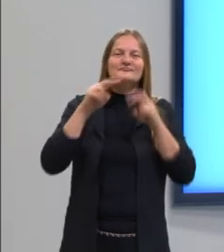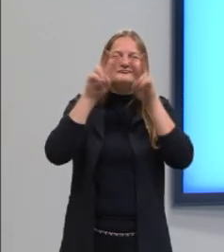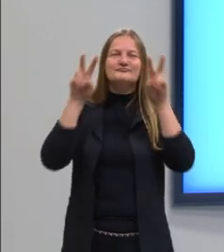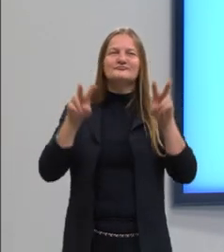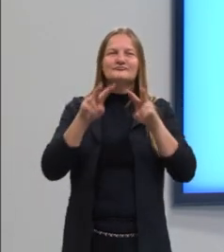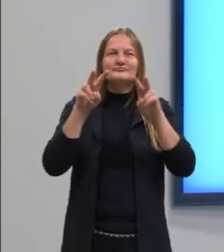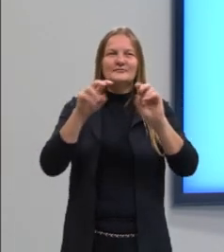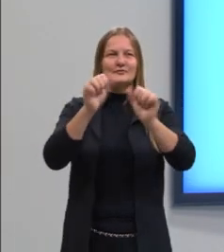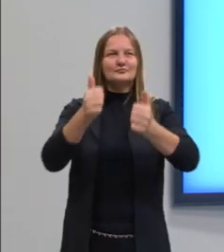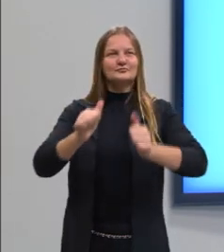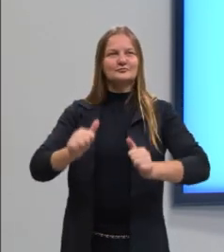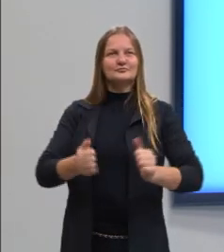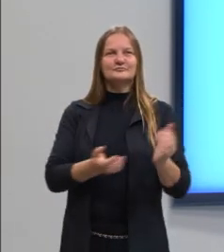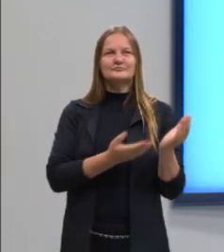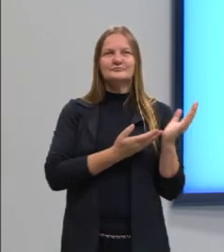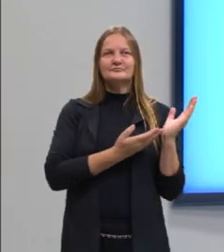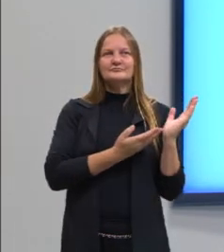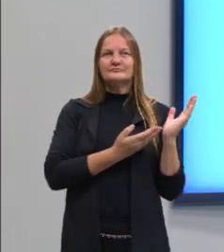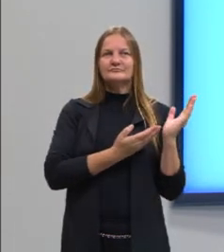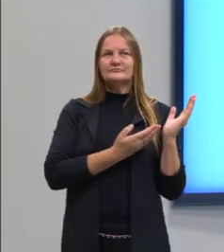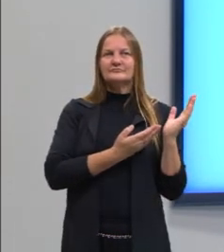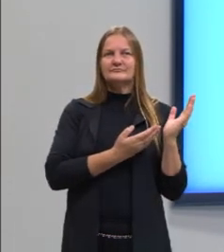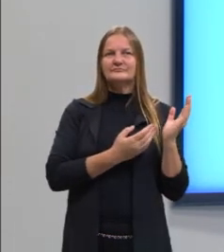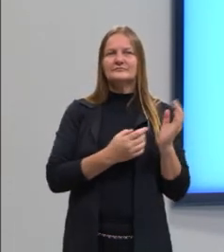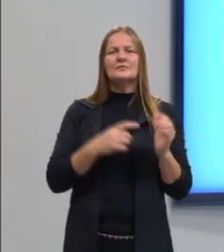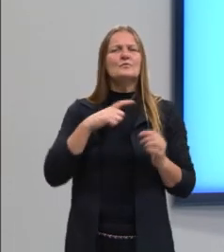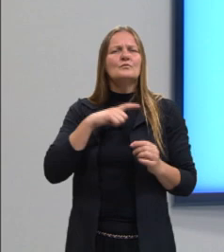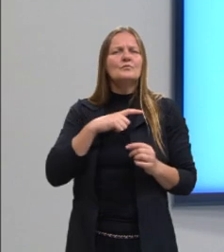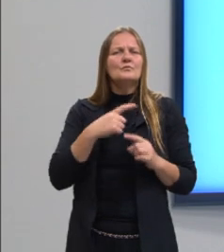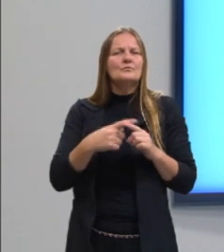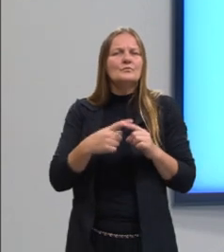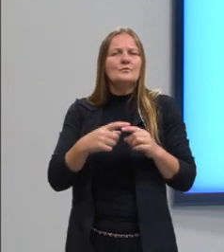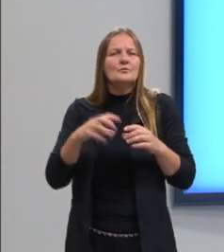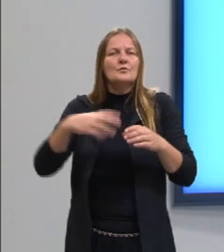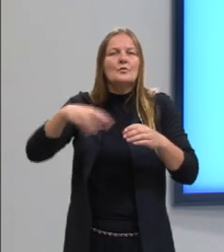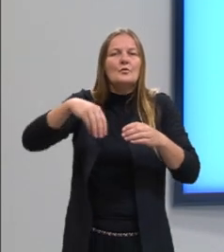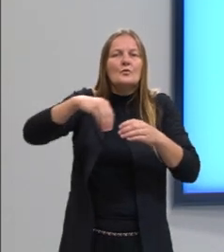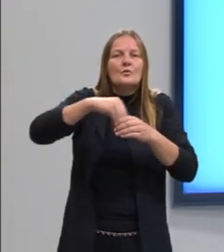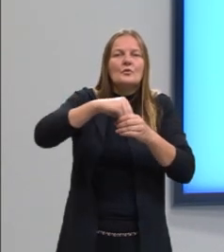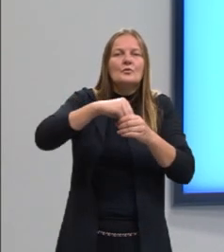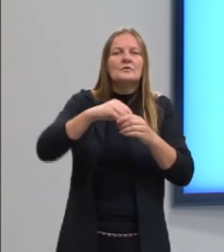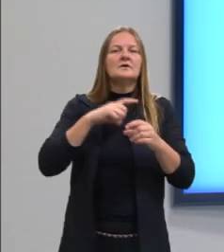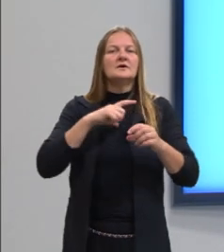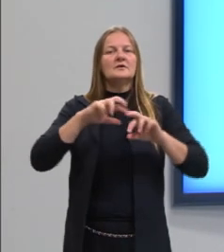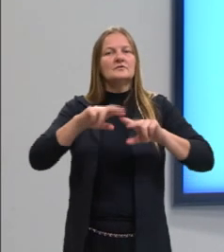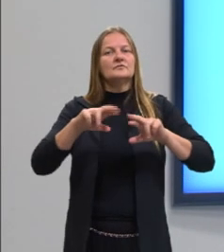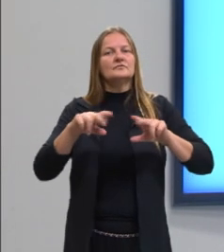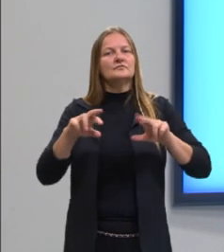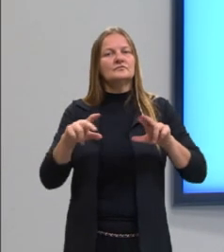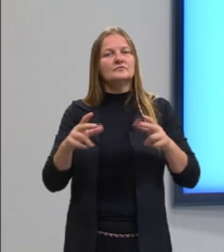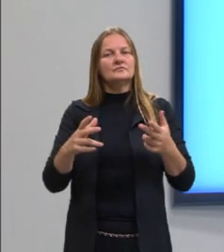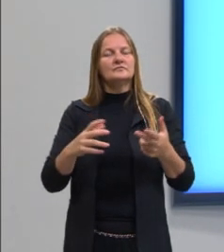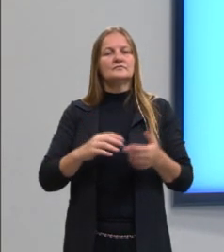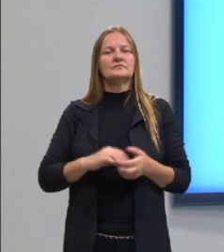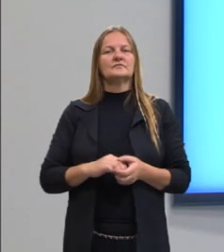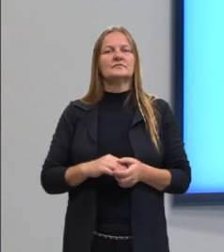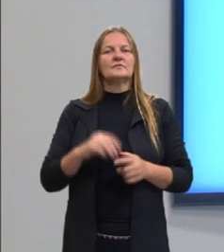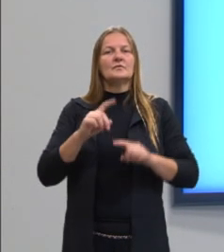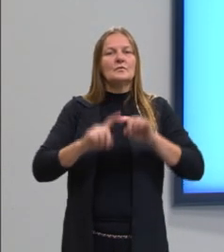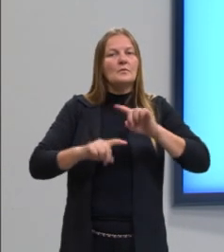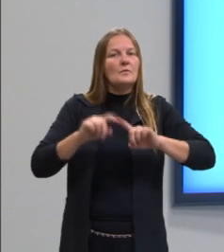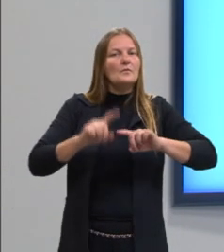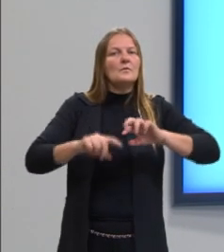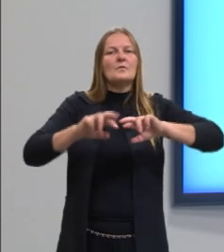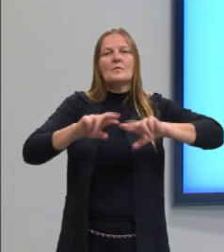imagem e ver que quando a gente pensa em conjunto, a ideia de conjunto, voltando à slide anterior, coleção de